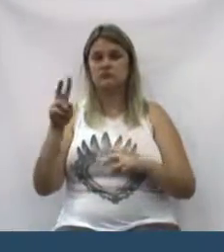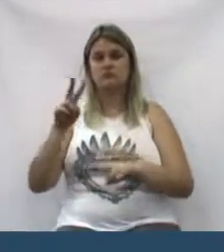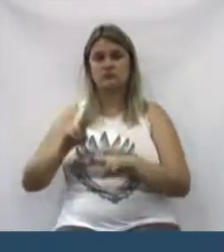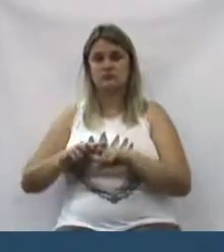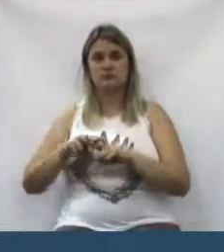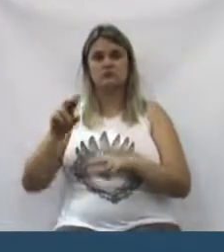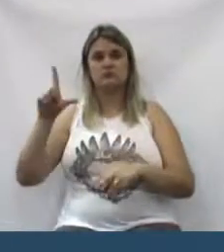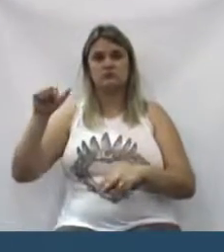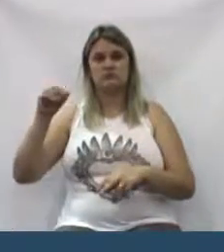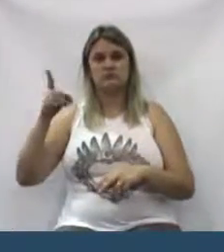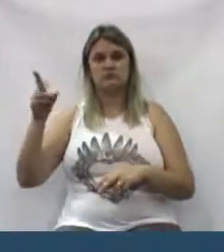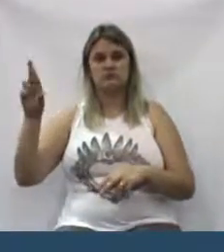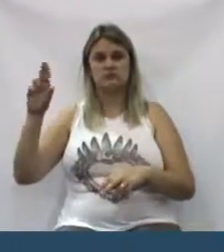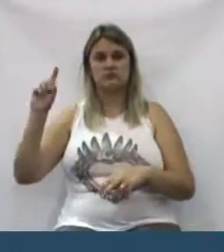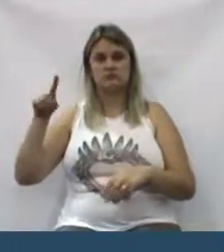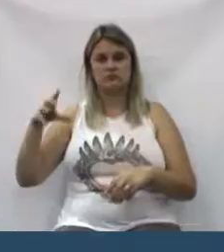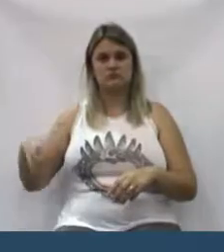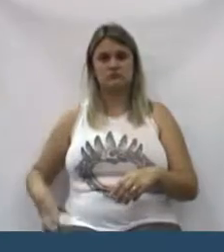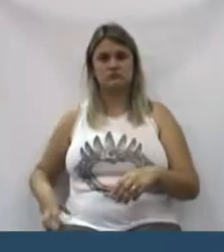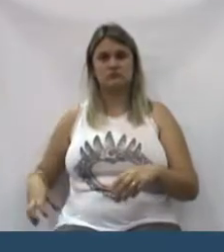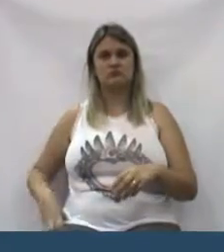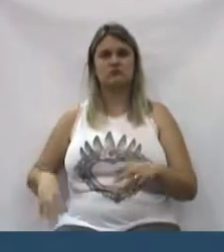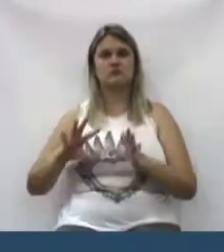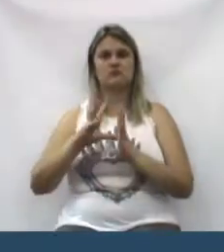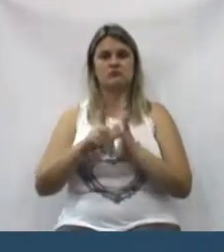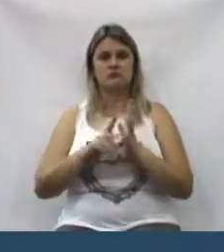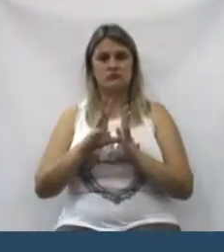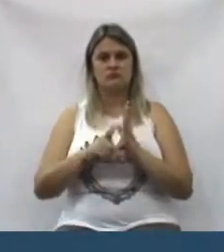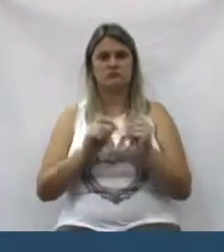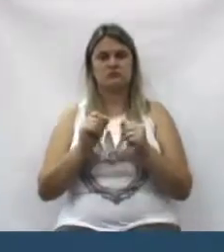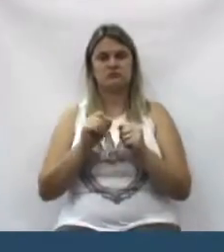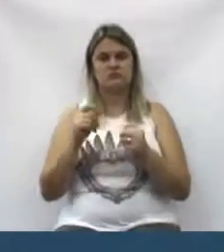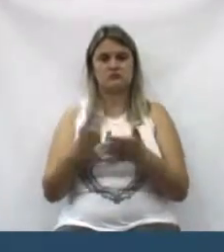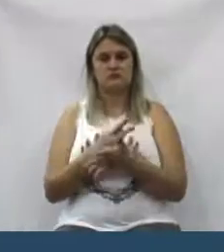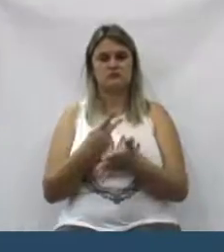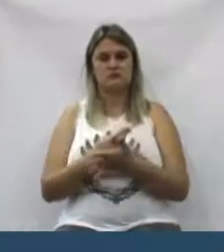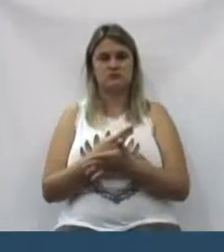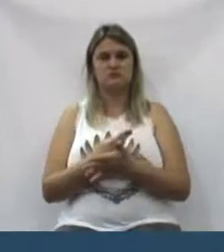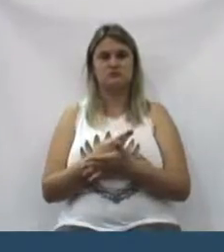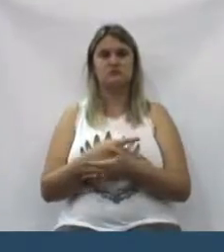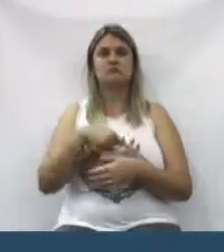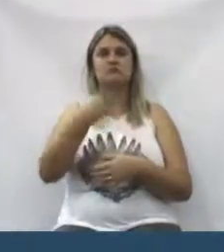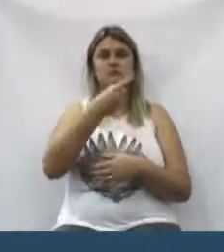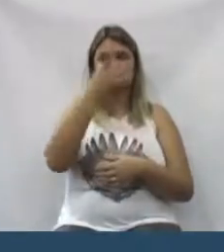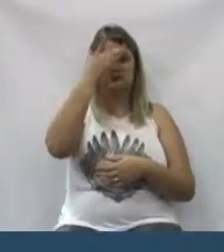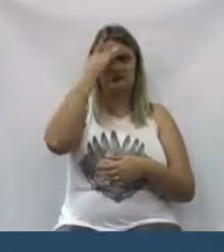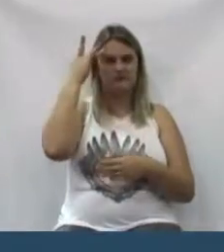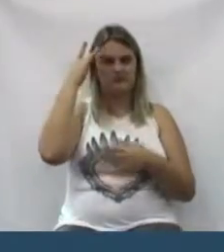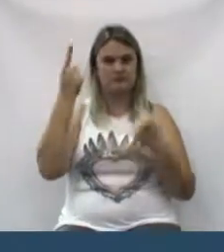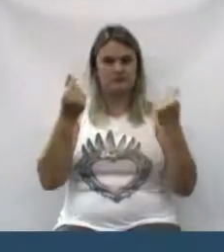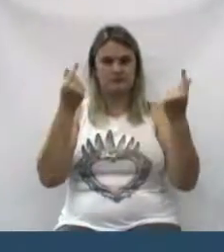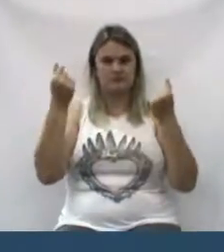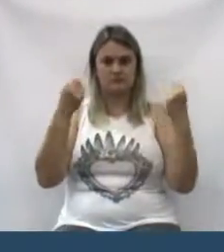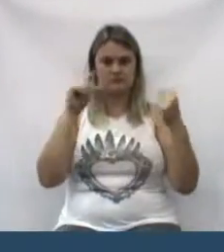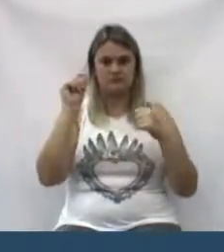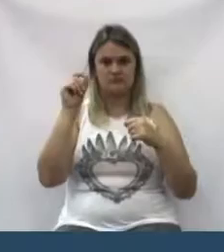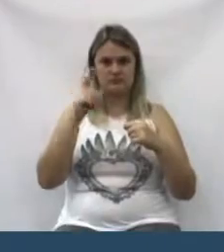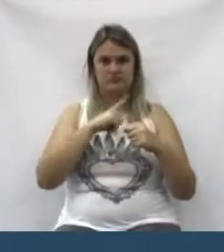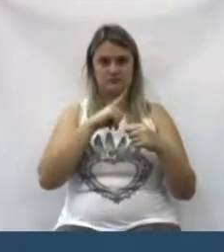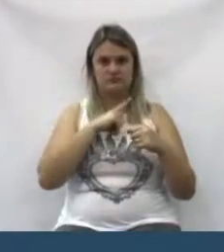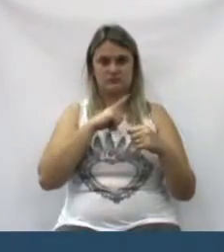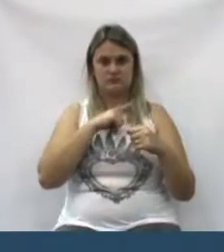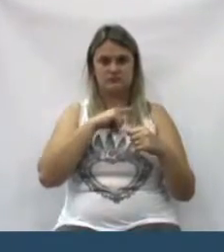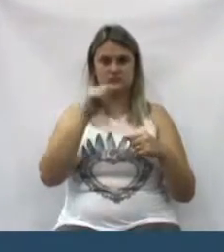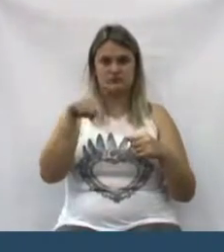preso ladrão vagabundo e lápis bacana para a quadrilha que está